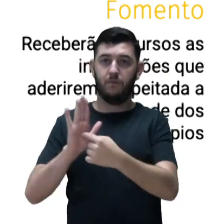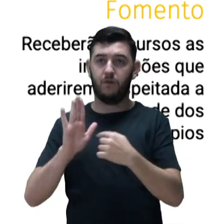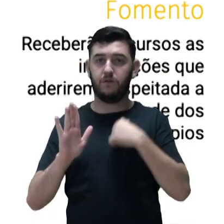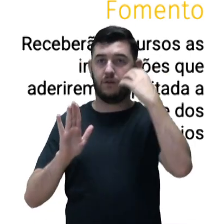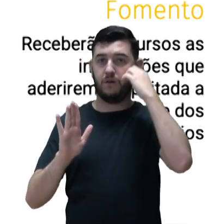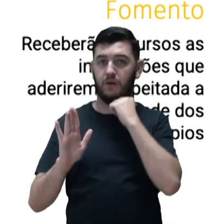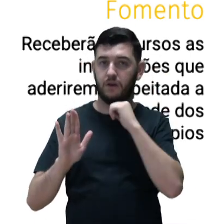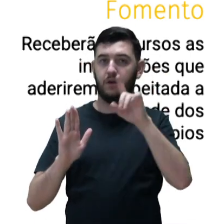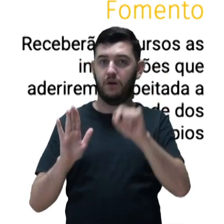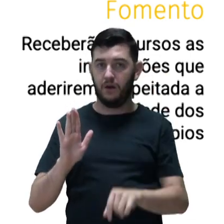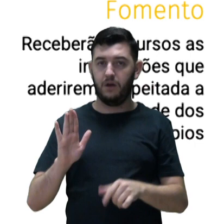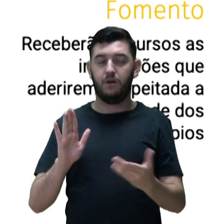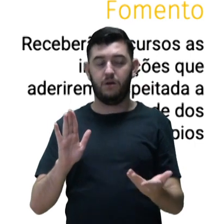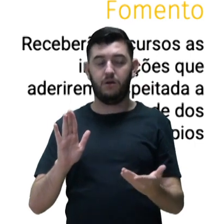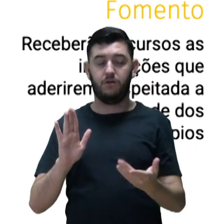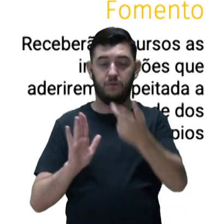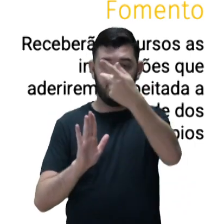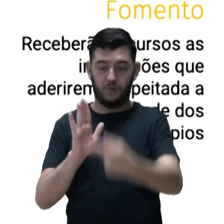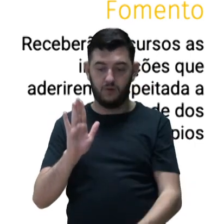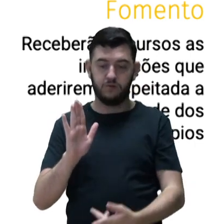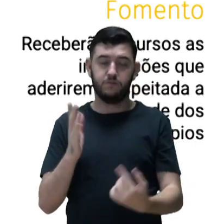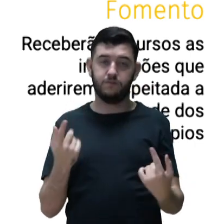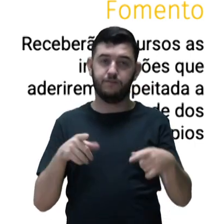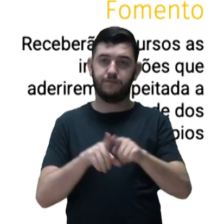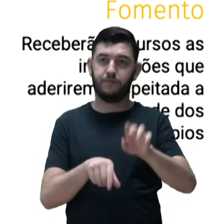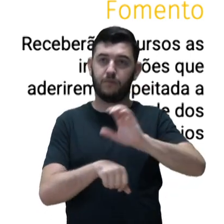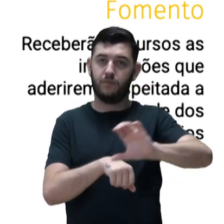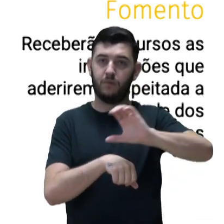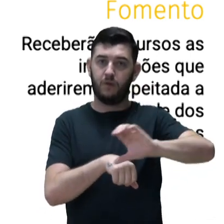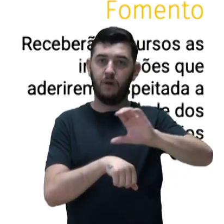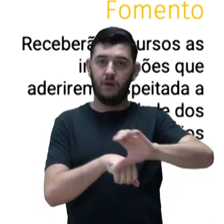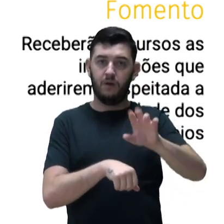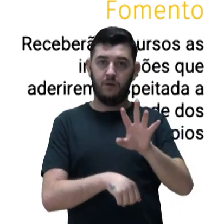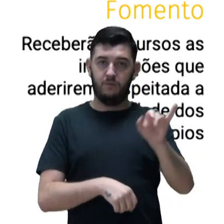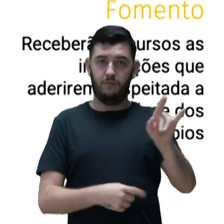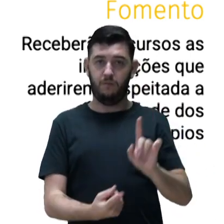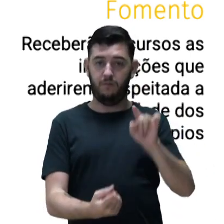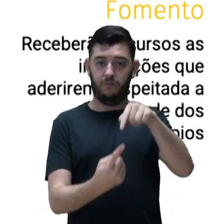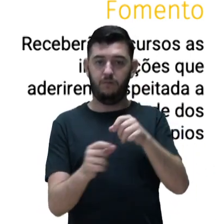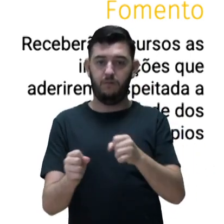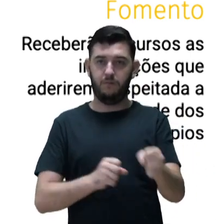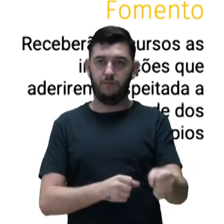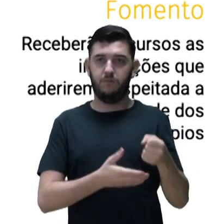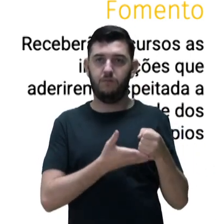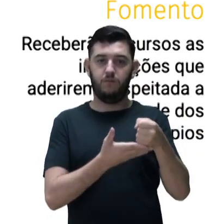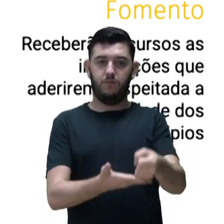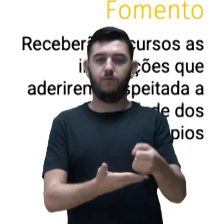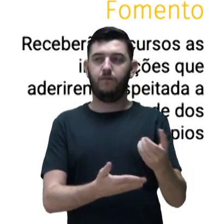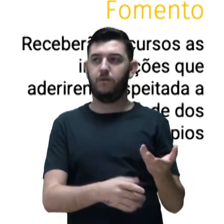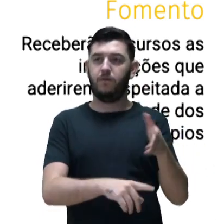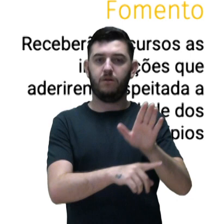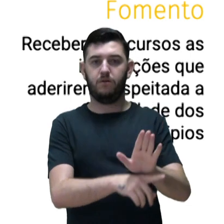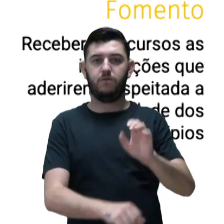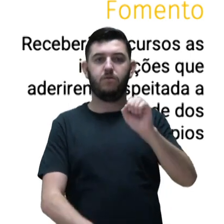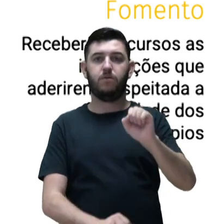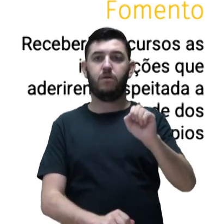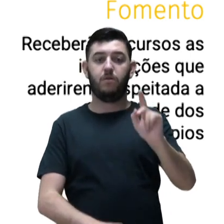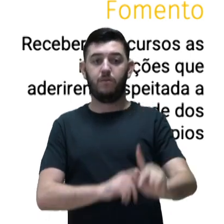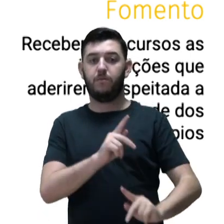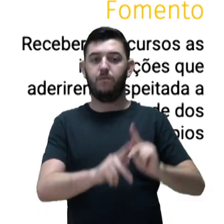aderir a essa linha de fomento e, então, vão receber recursos para poder prover essa oferta para o público.